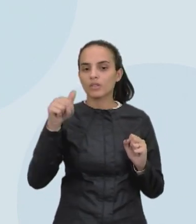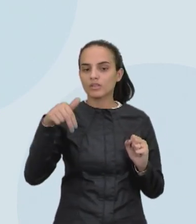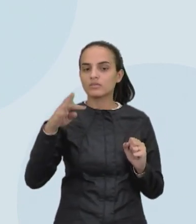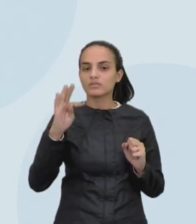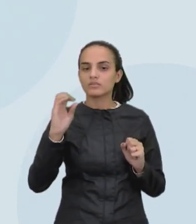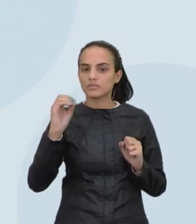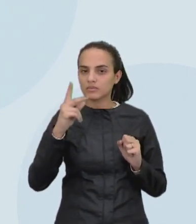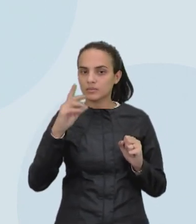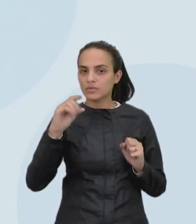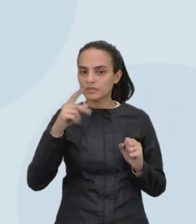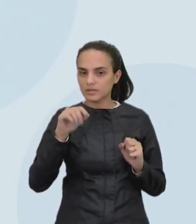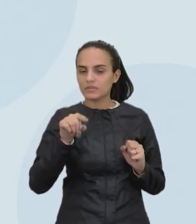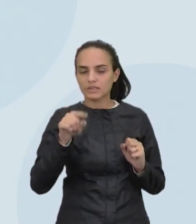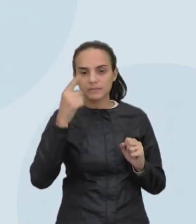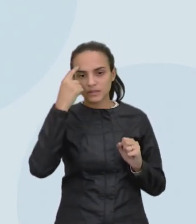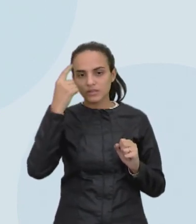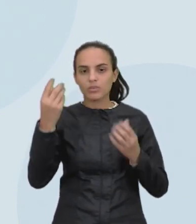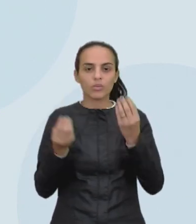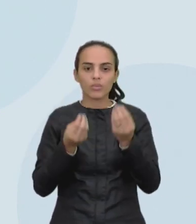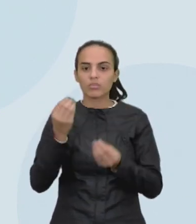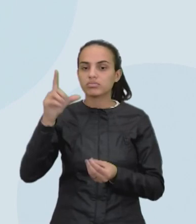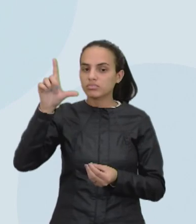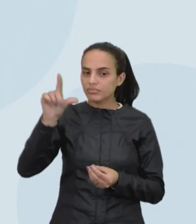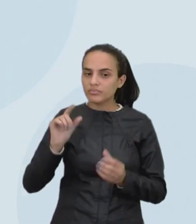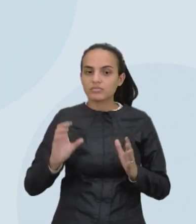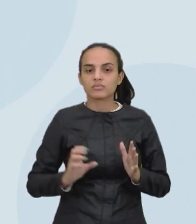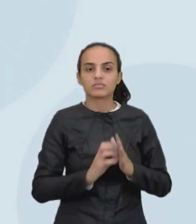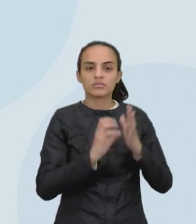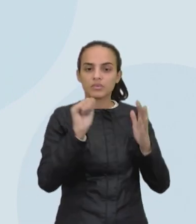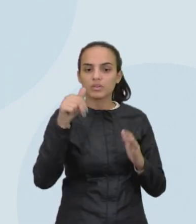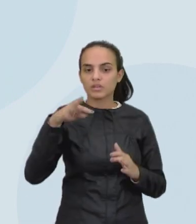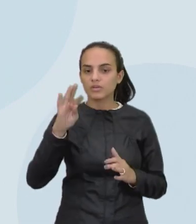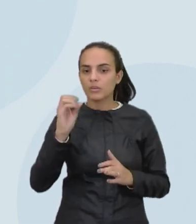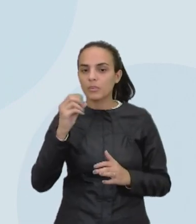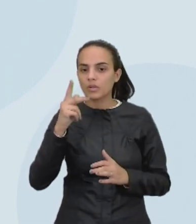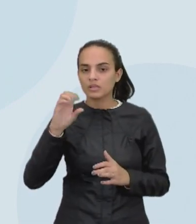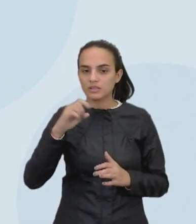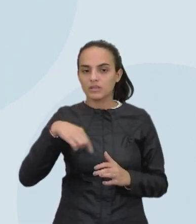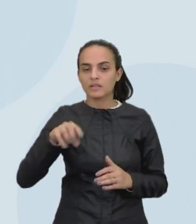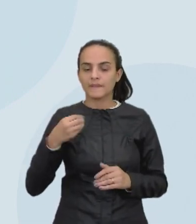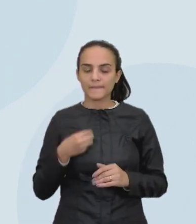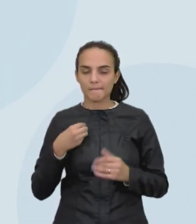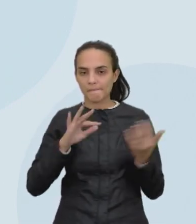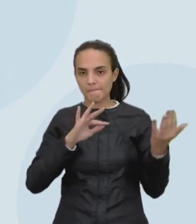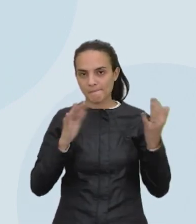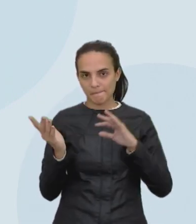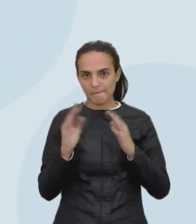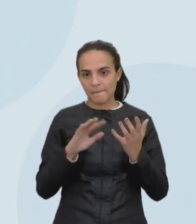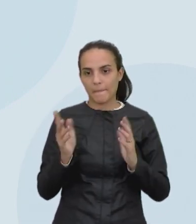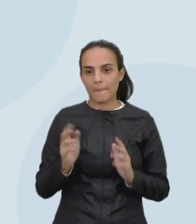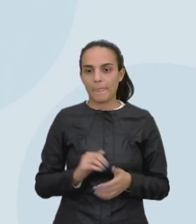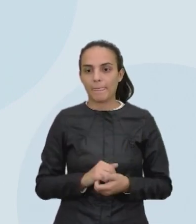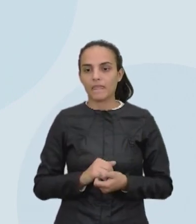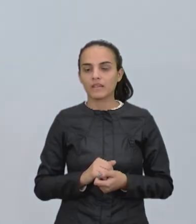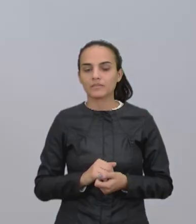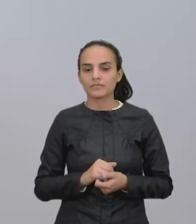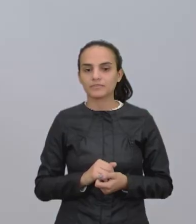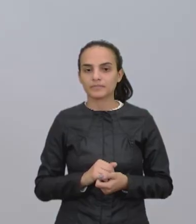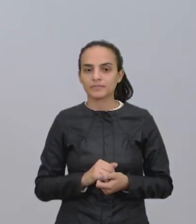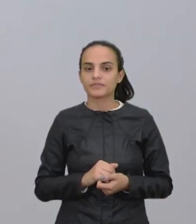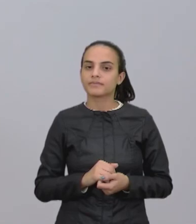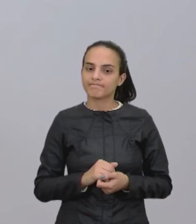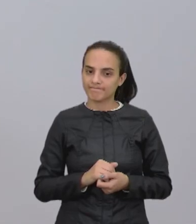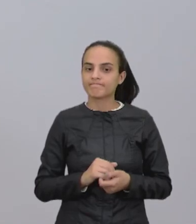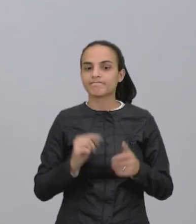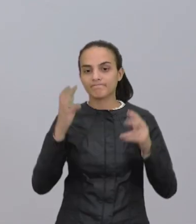Pra vocês pensarem, né, como minimizar os impactos do antropoceno nas nossas vidas e no ambiente. É